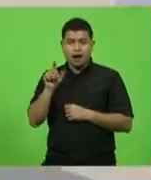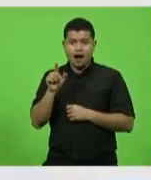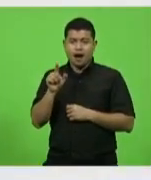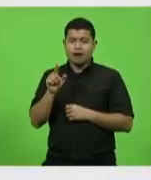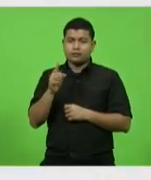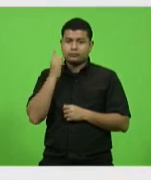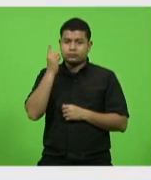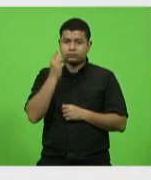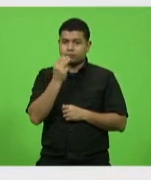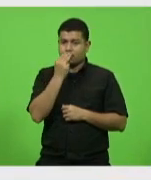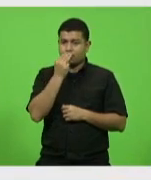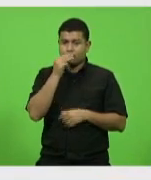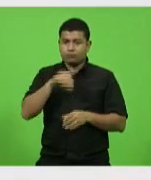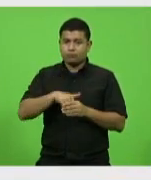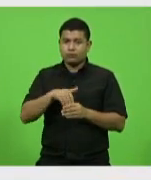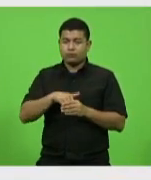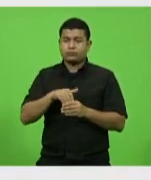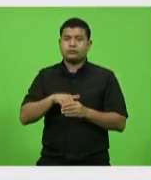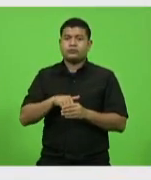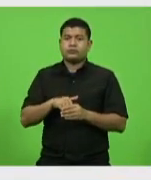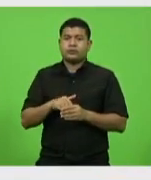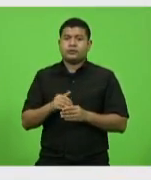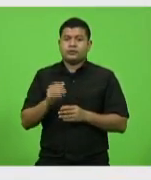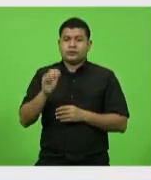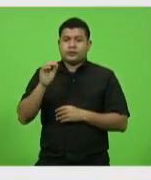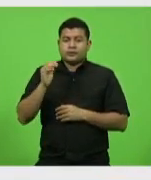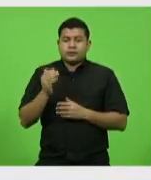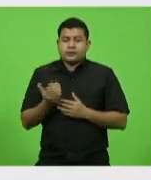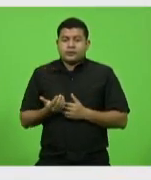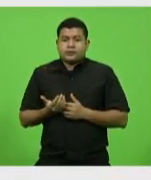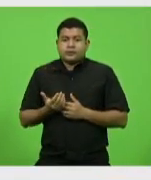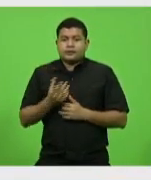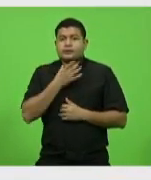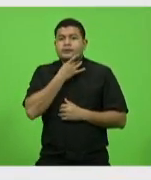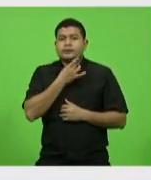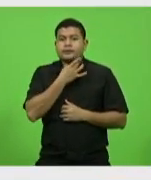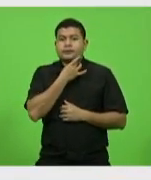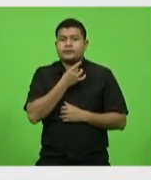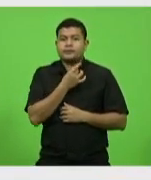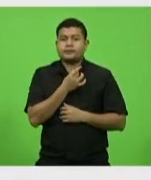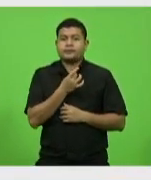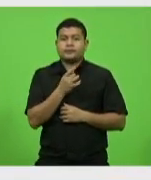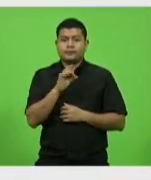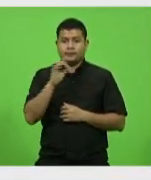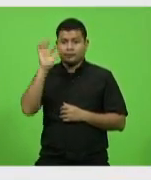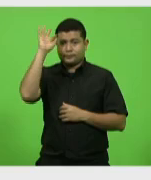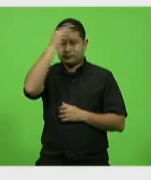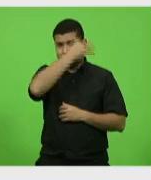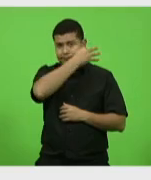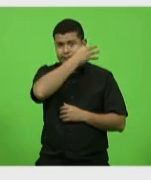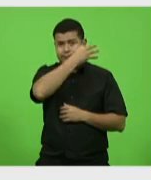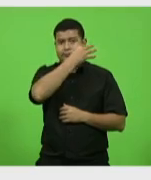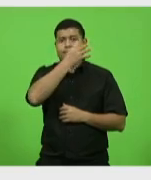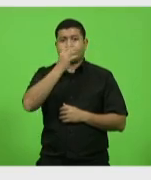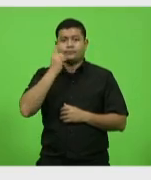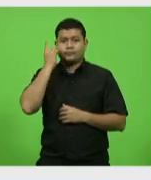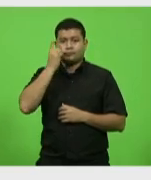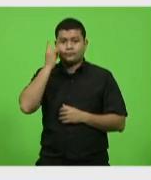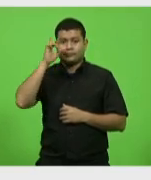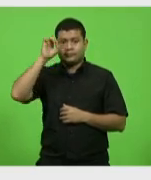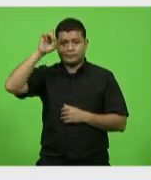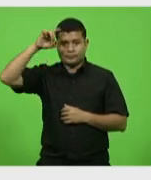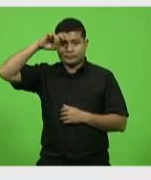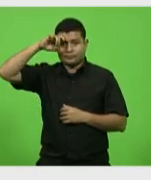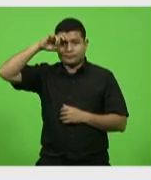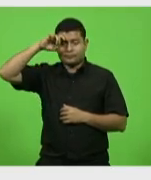Sopelsa vota no deputado Valdir Cobalquini, no deputado Fabiano da Luz, no deputado Marcos Vieira,